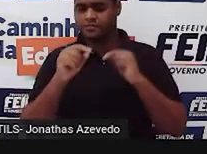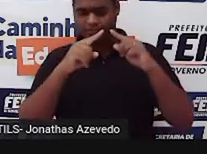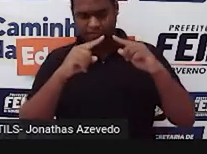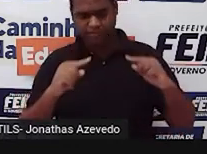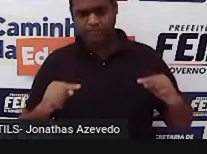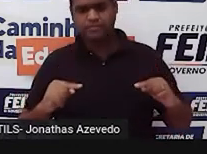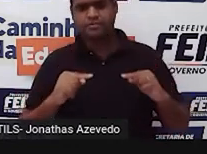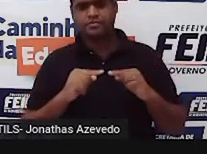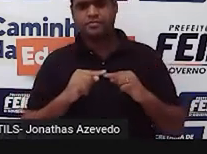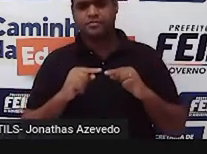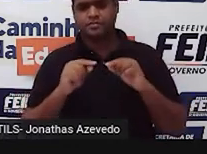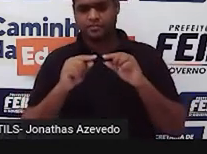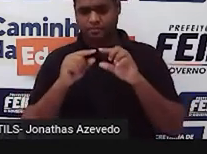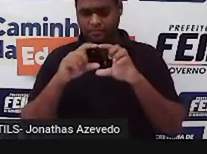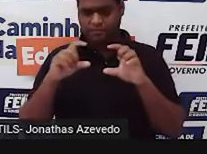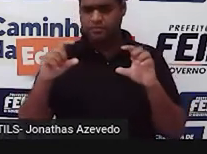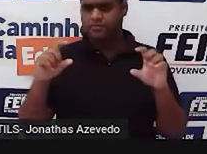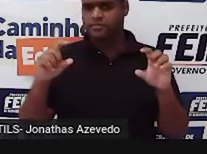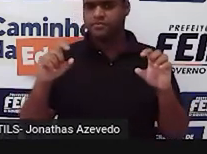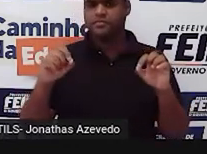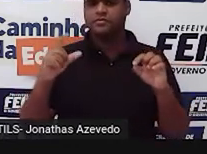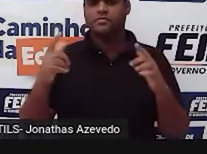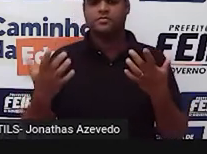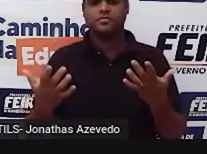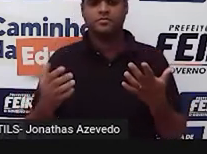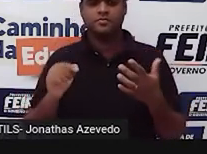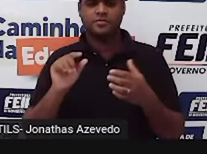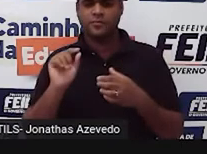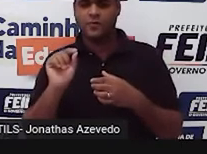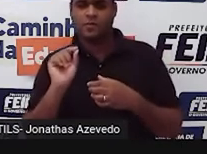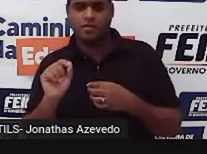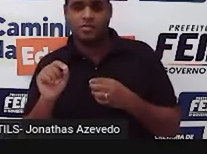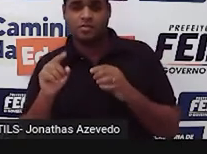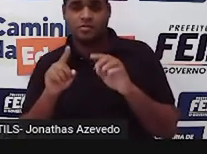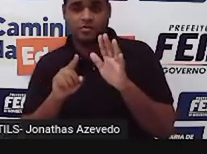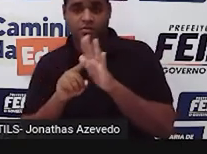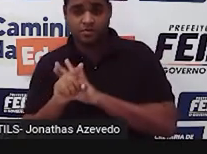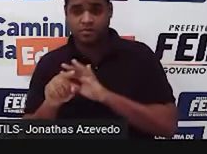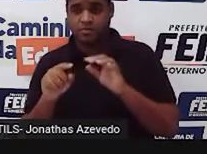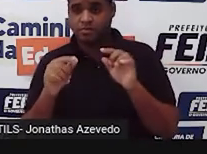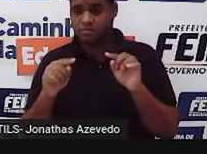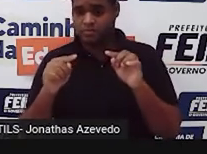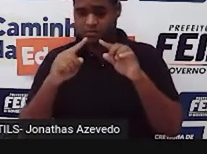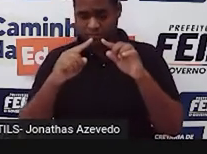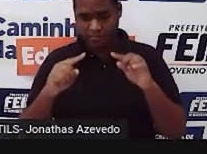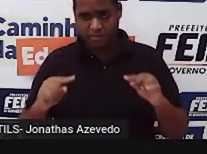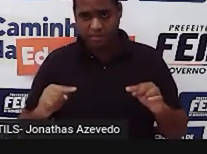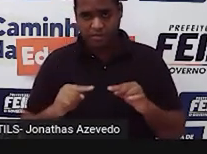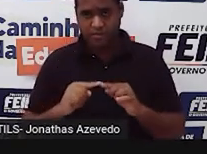retângulo? Ou a pergunta deve ser o que é um triângulo orbitosângulo?